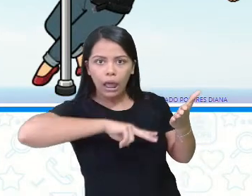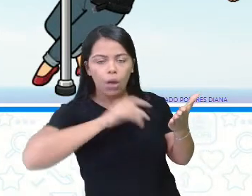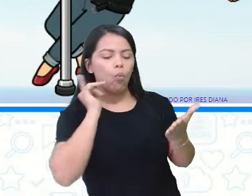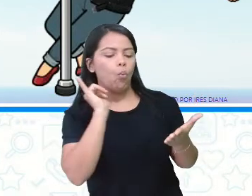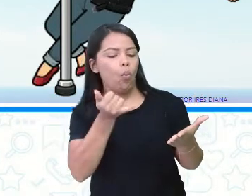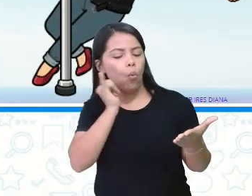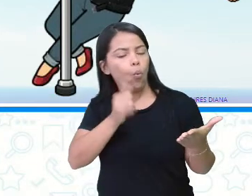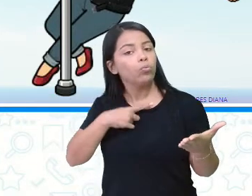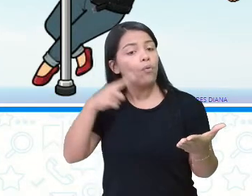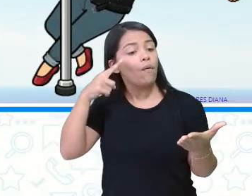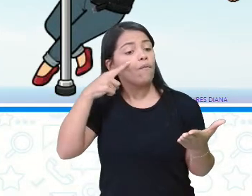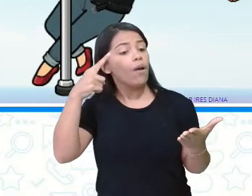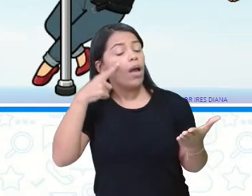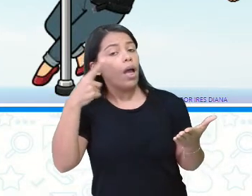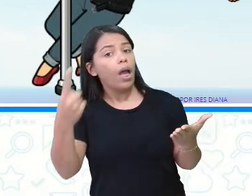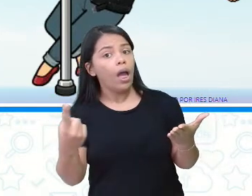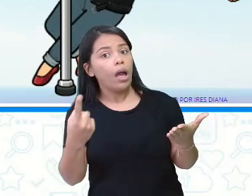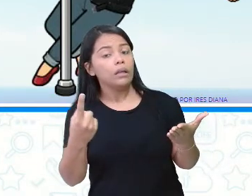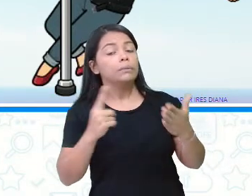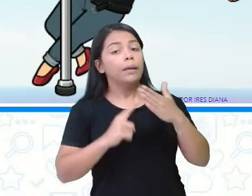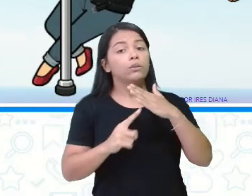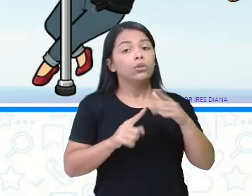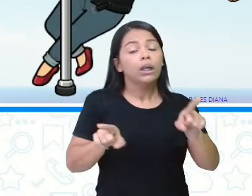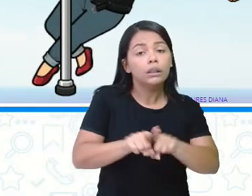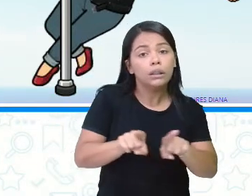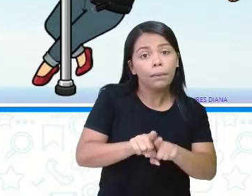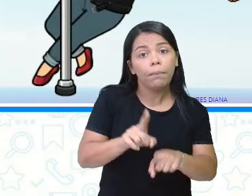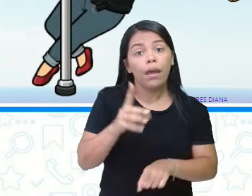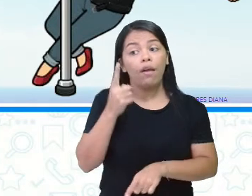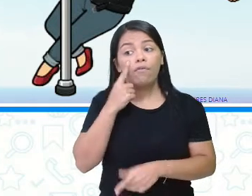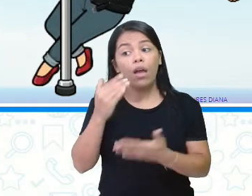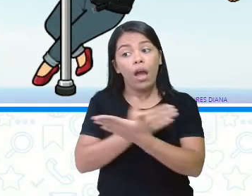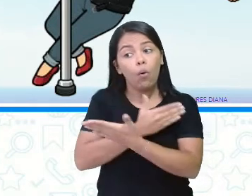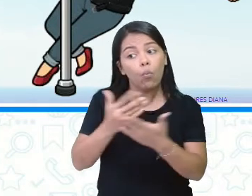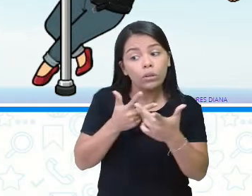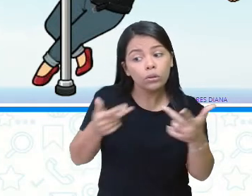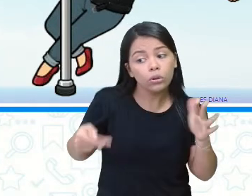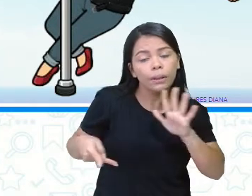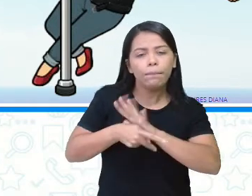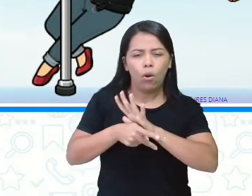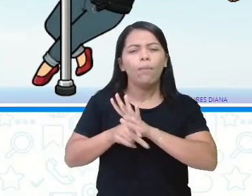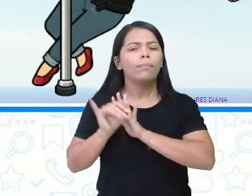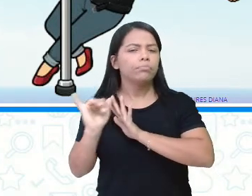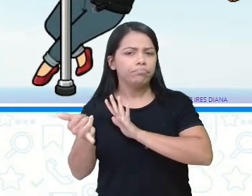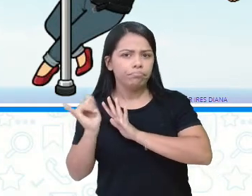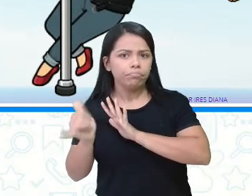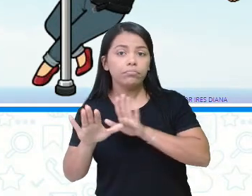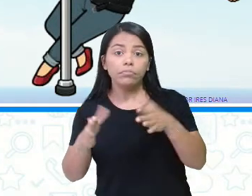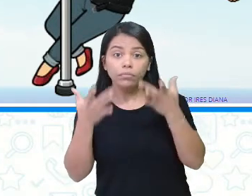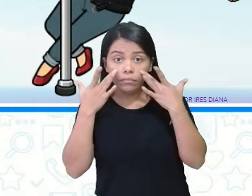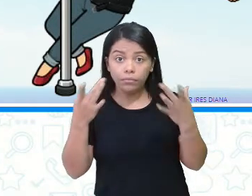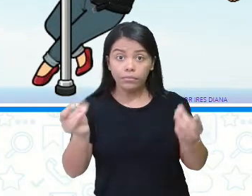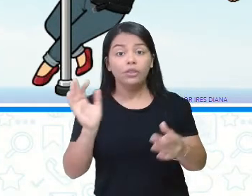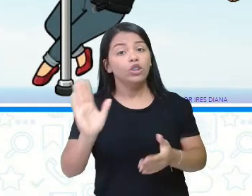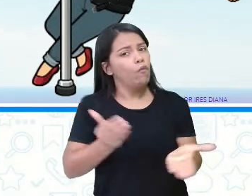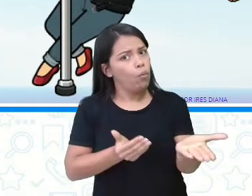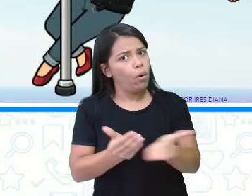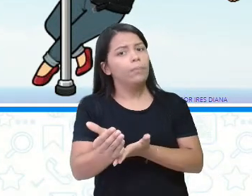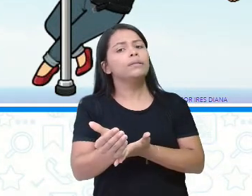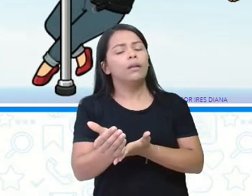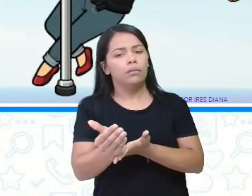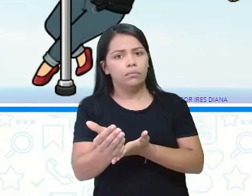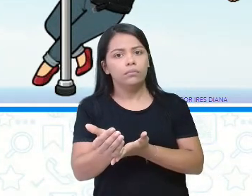Pensar na escrita de algumas palavras do conto. Não é isso? Então, fica bem atento, que eu já vou fazer esse aquecimento.